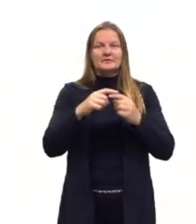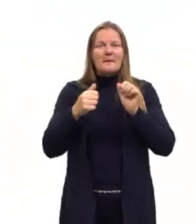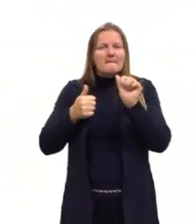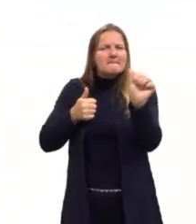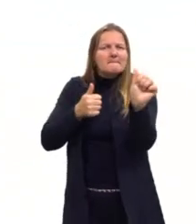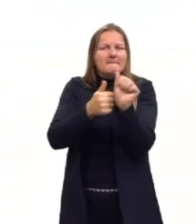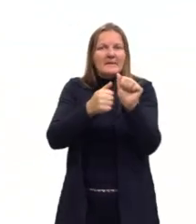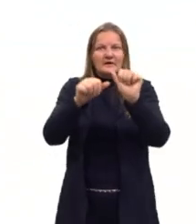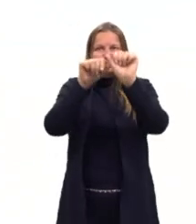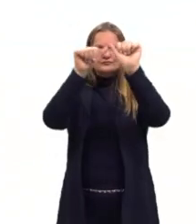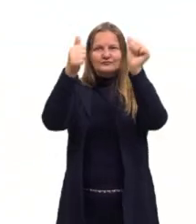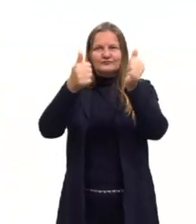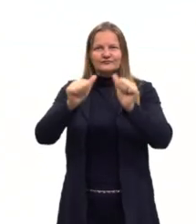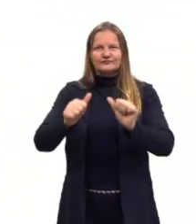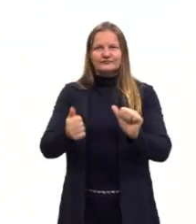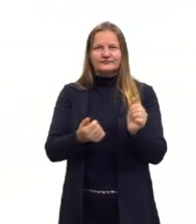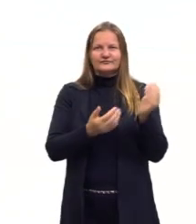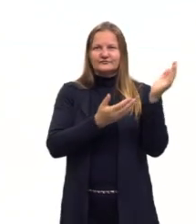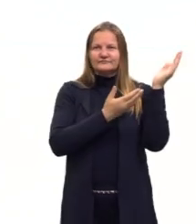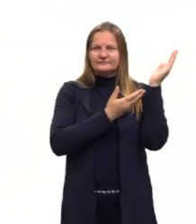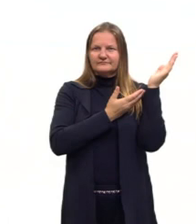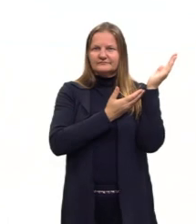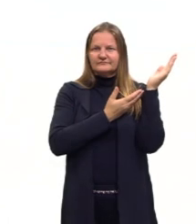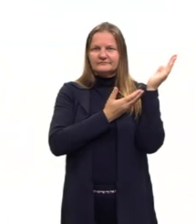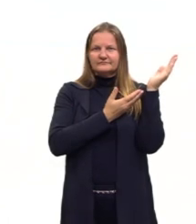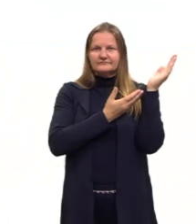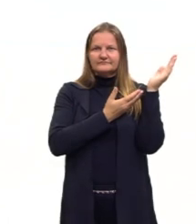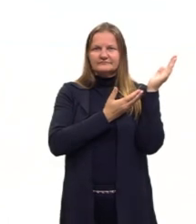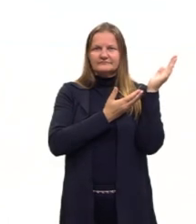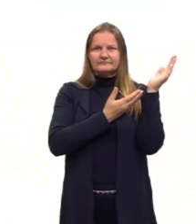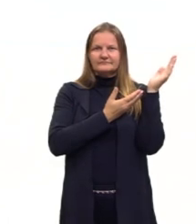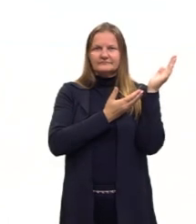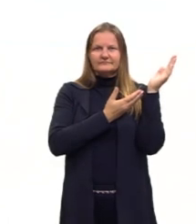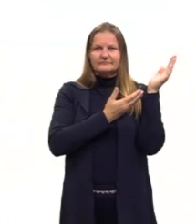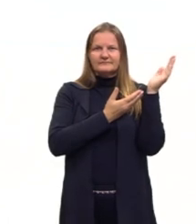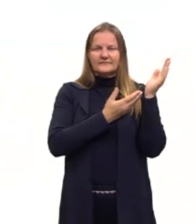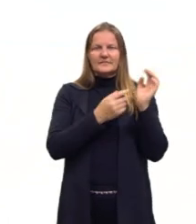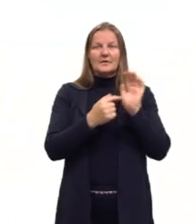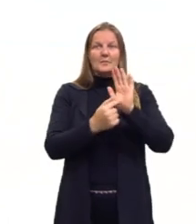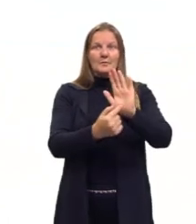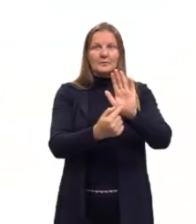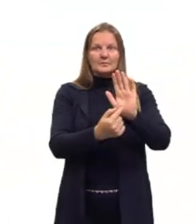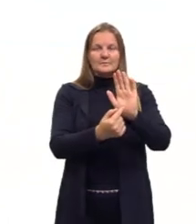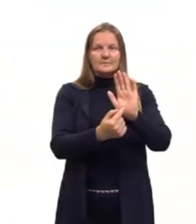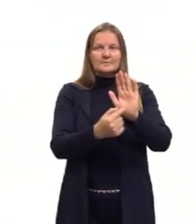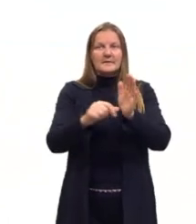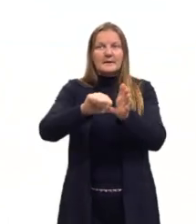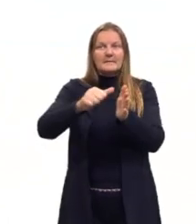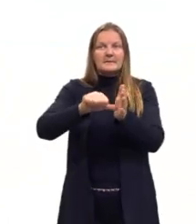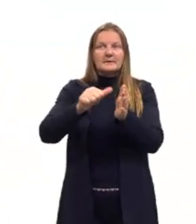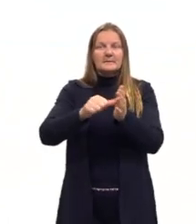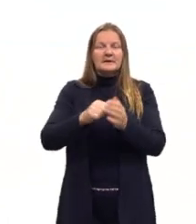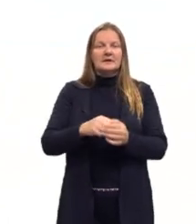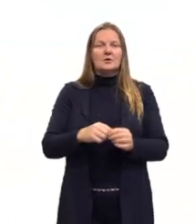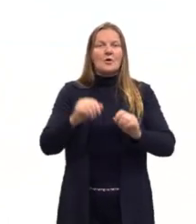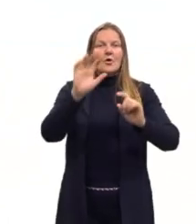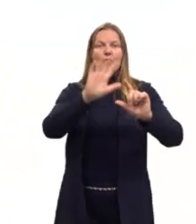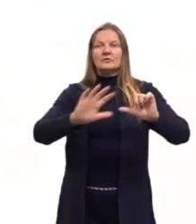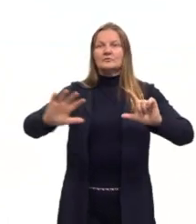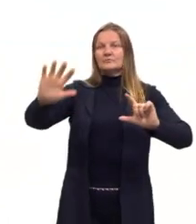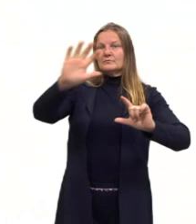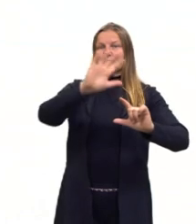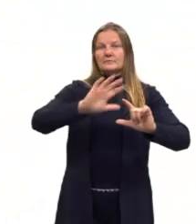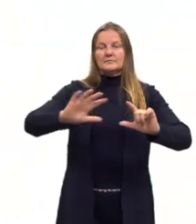perto para a gente falar sobre cada uma delas. Volta. A primeira delas é a inteligência espacial.